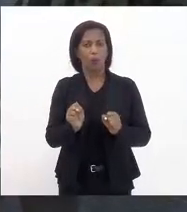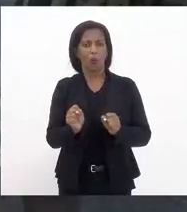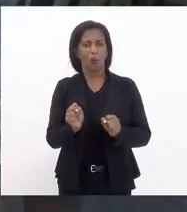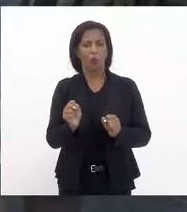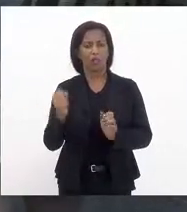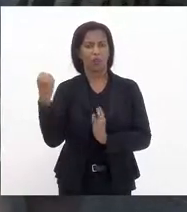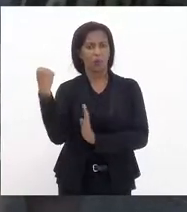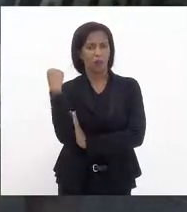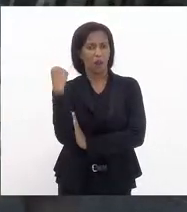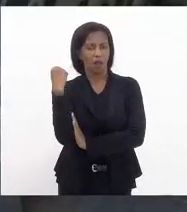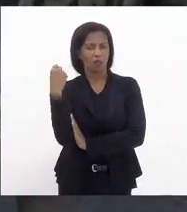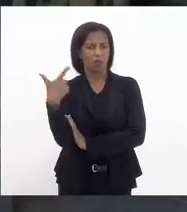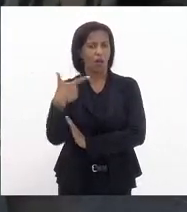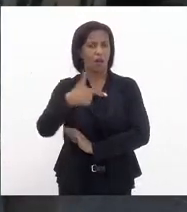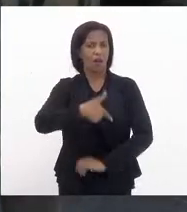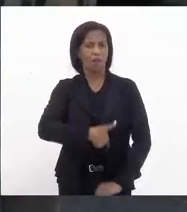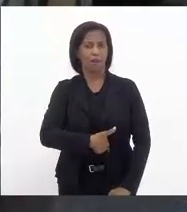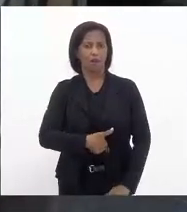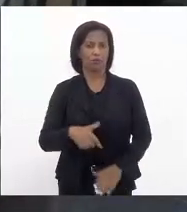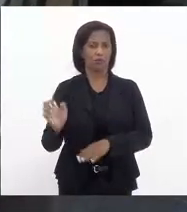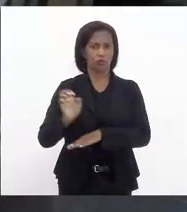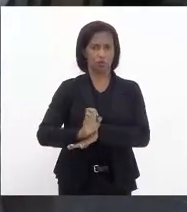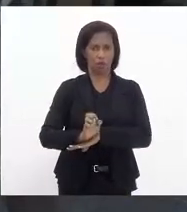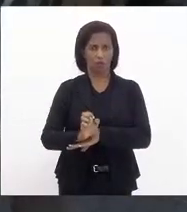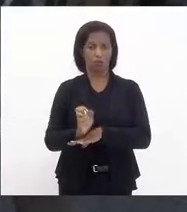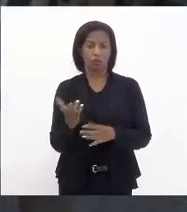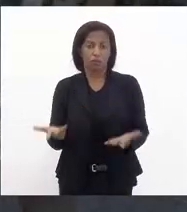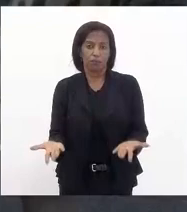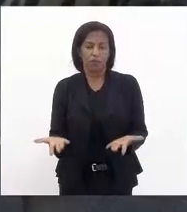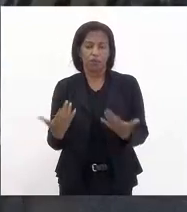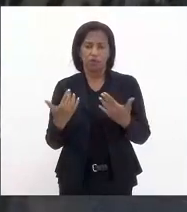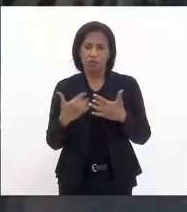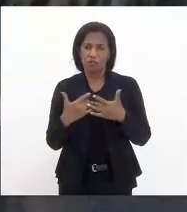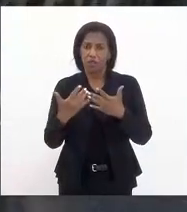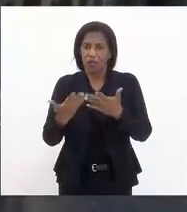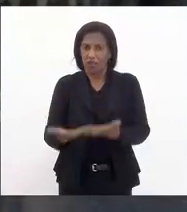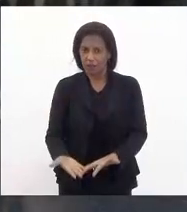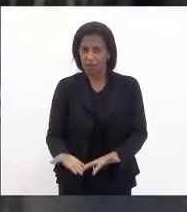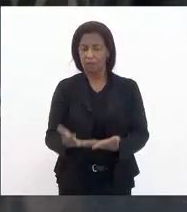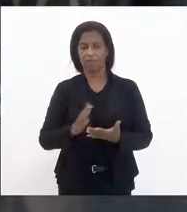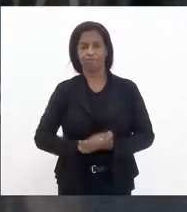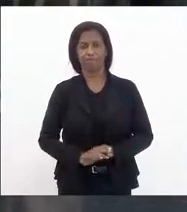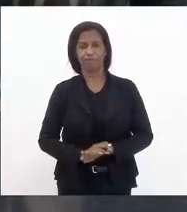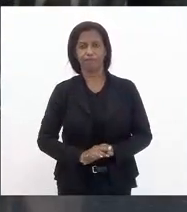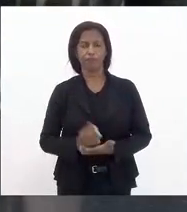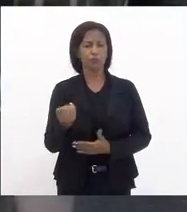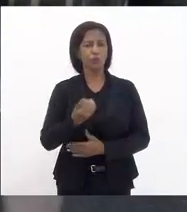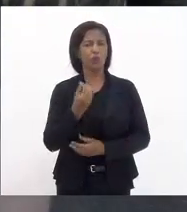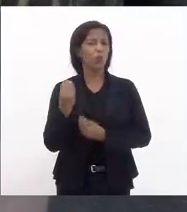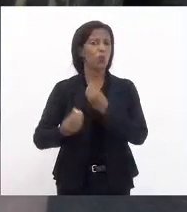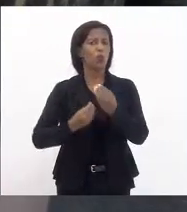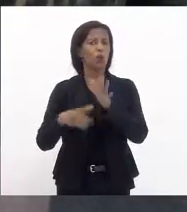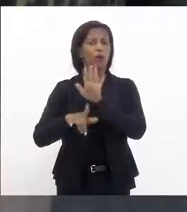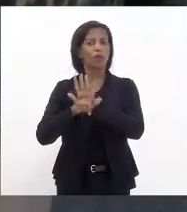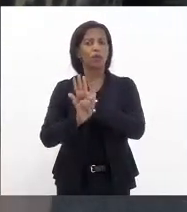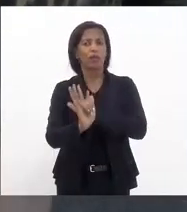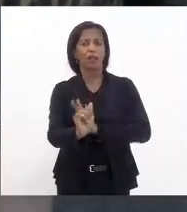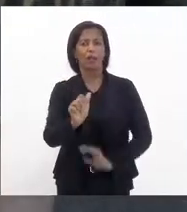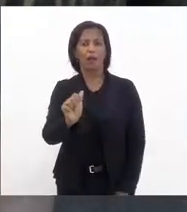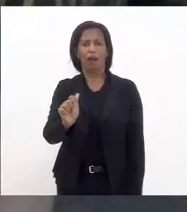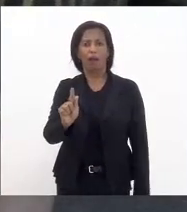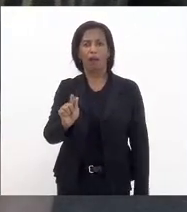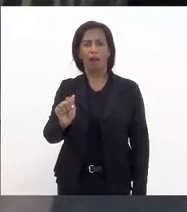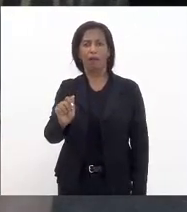braço armado do próprio estado então nesse sentido deixar aqui ressalvado o quanto que a lei Agatha é importante